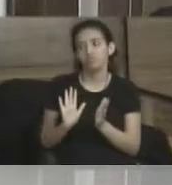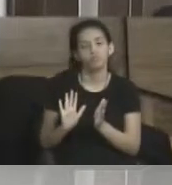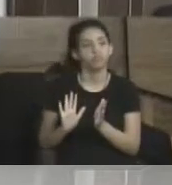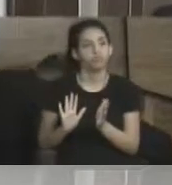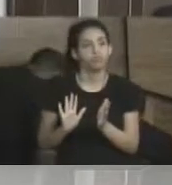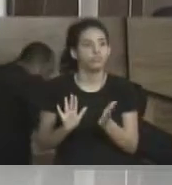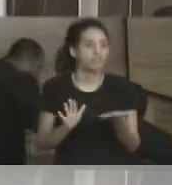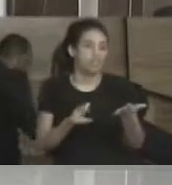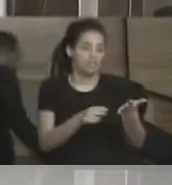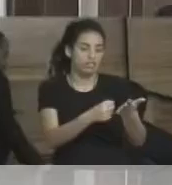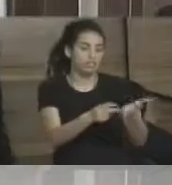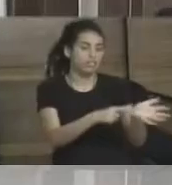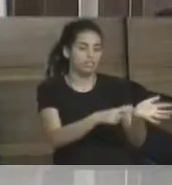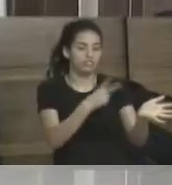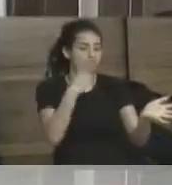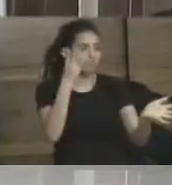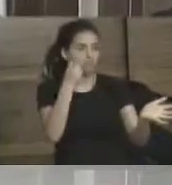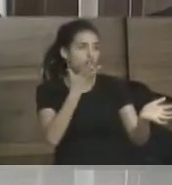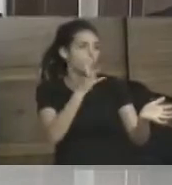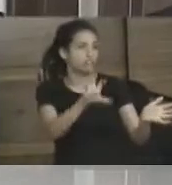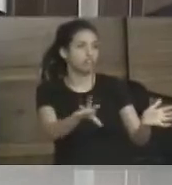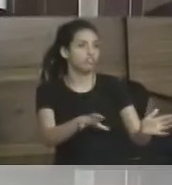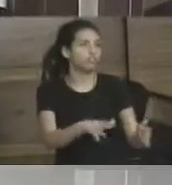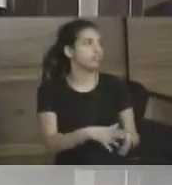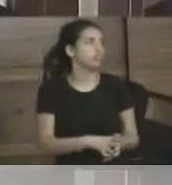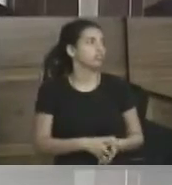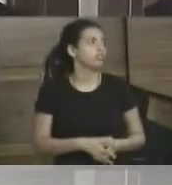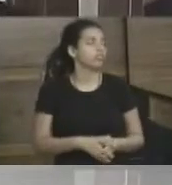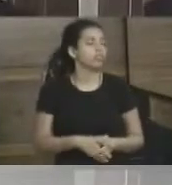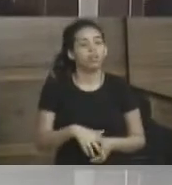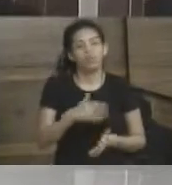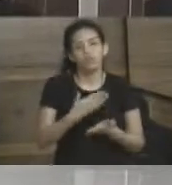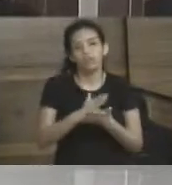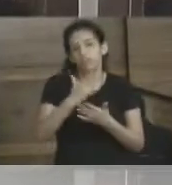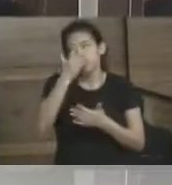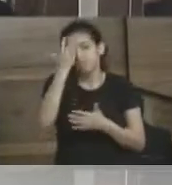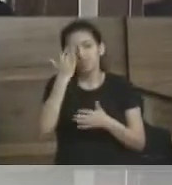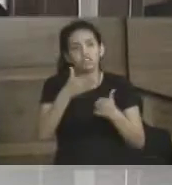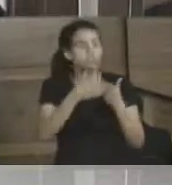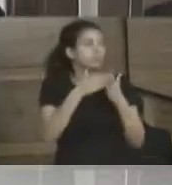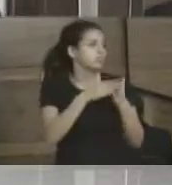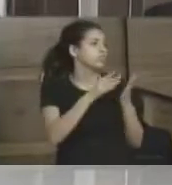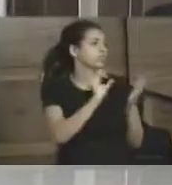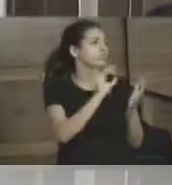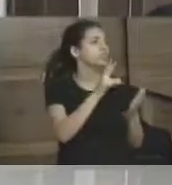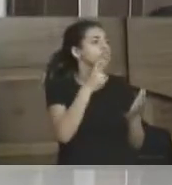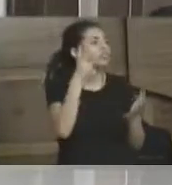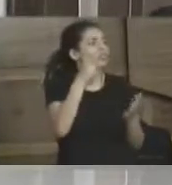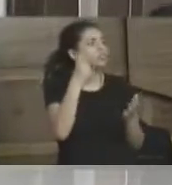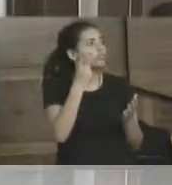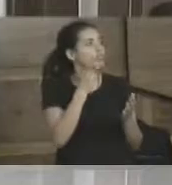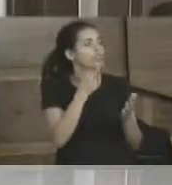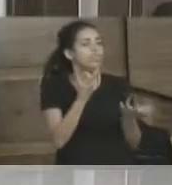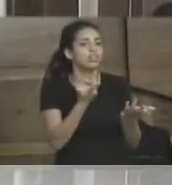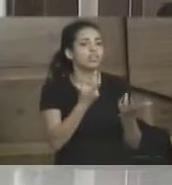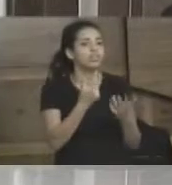adotada por conta da assinatura do vereador. Algumas pessoas me buscaram e pediram, falaram, não, só o vereador indica, só o vereador indica. Eu falei, meu amor, então são os